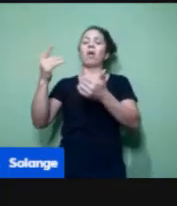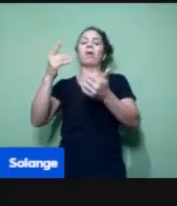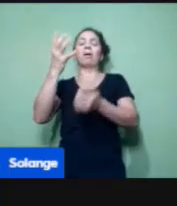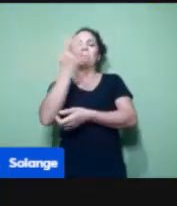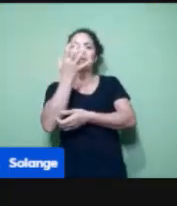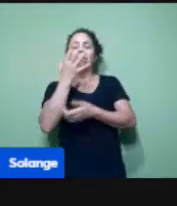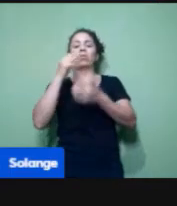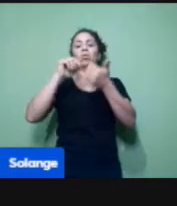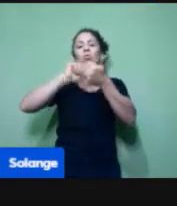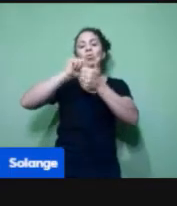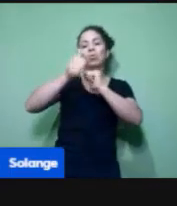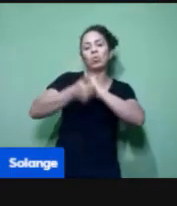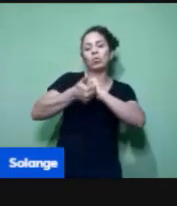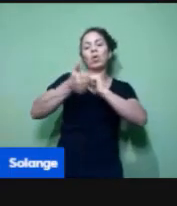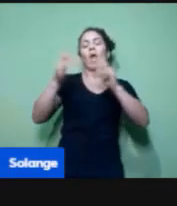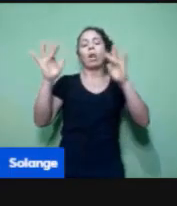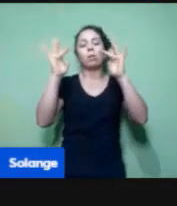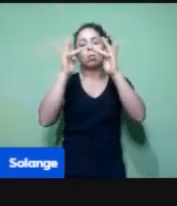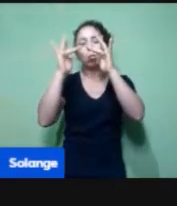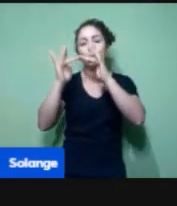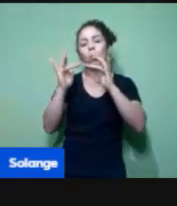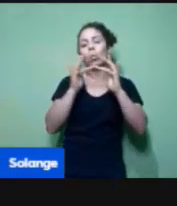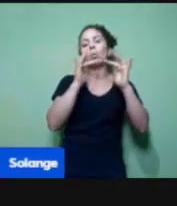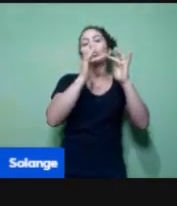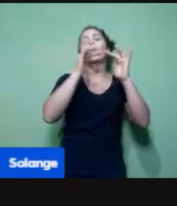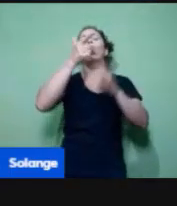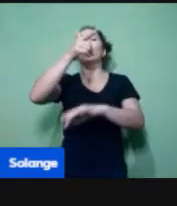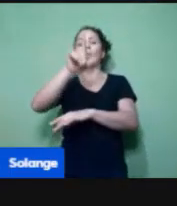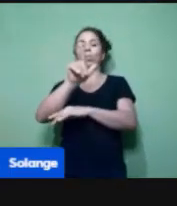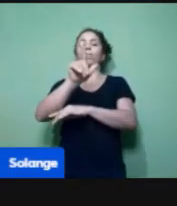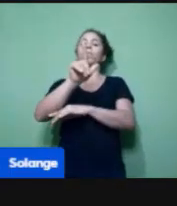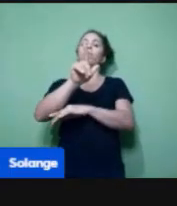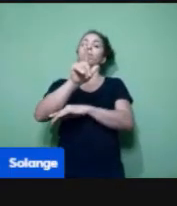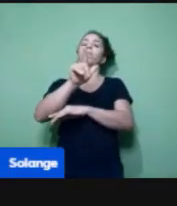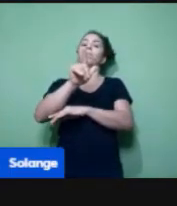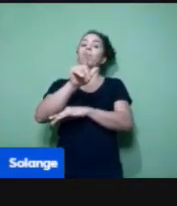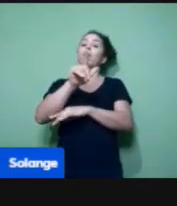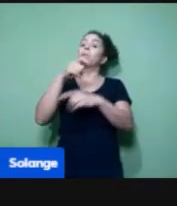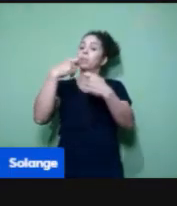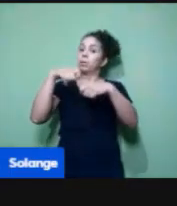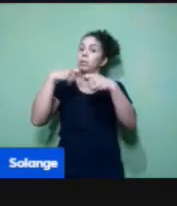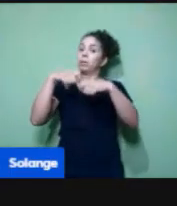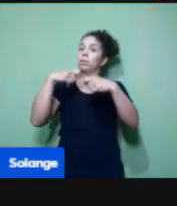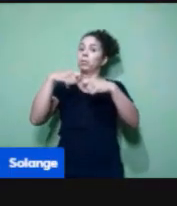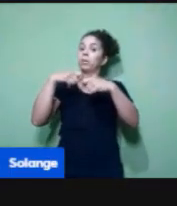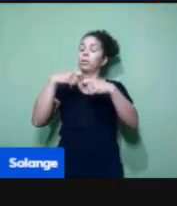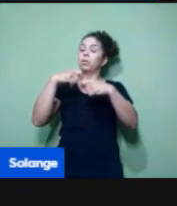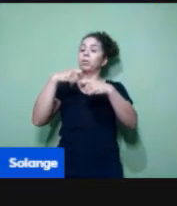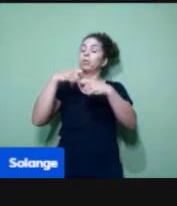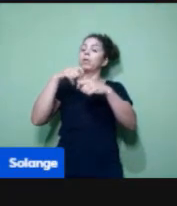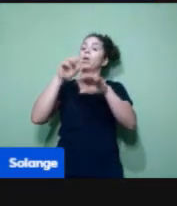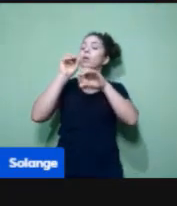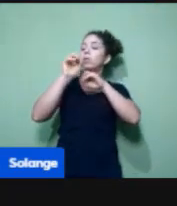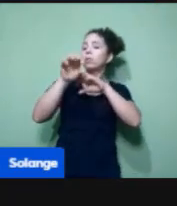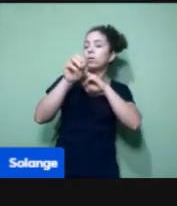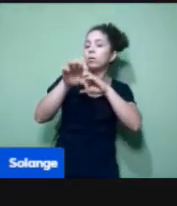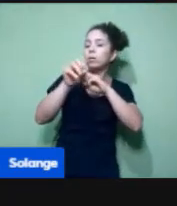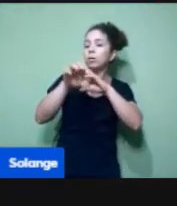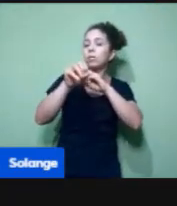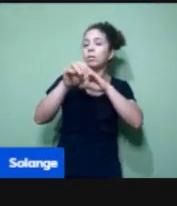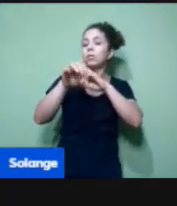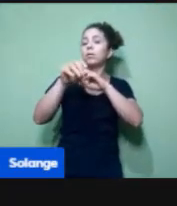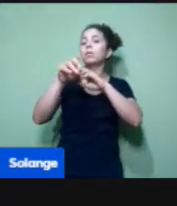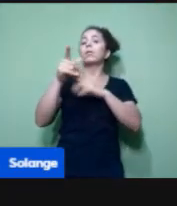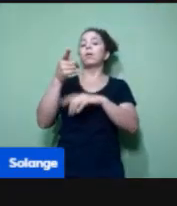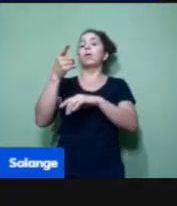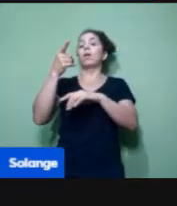contato com outros. Nesse momento, o professor vai trabalhar principalmente os fundamentos de forma individual e adaptar os jogos de forma que